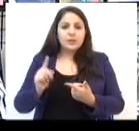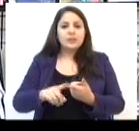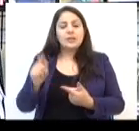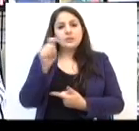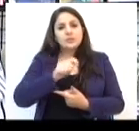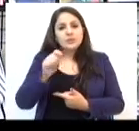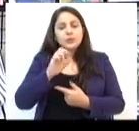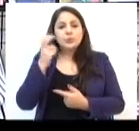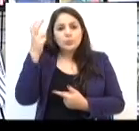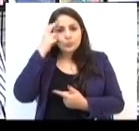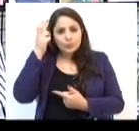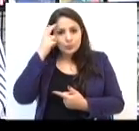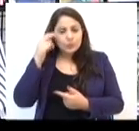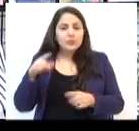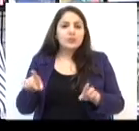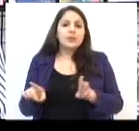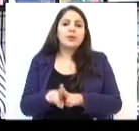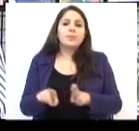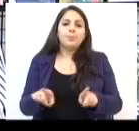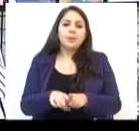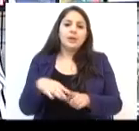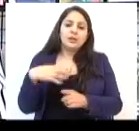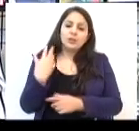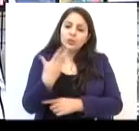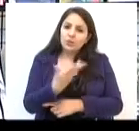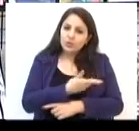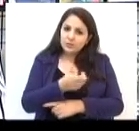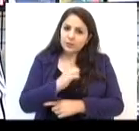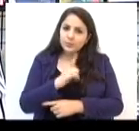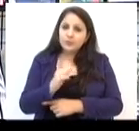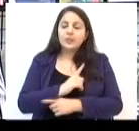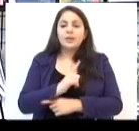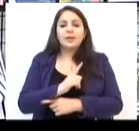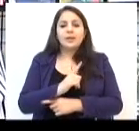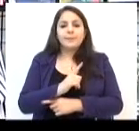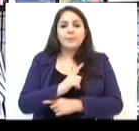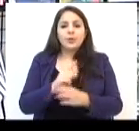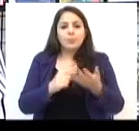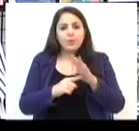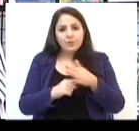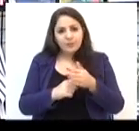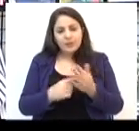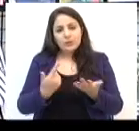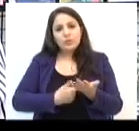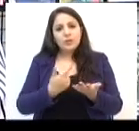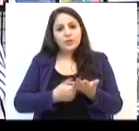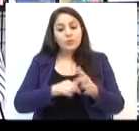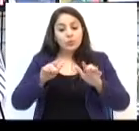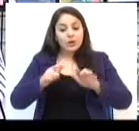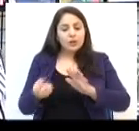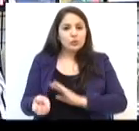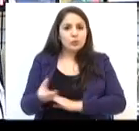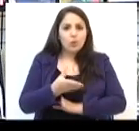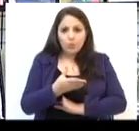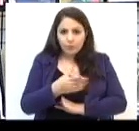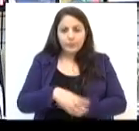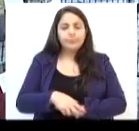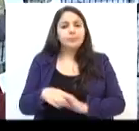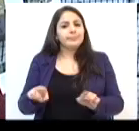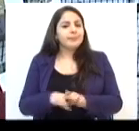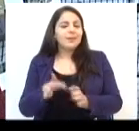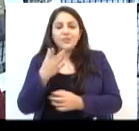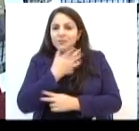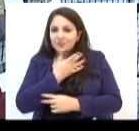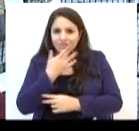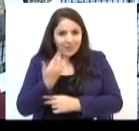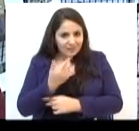dos Livreiros, porque nós estamos tendo uma Feira do Livro que já começa num espaço novo, ainda maior do que já é.